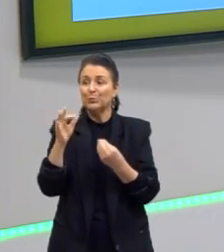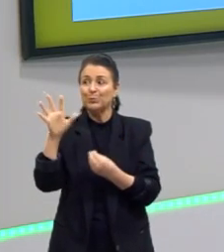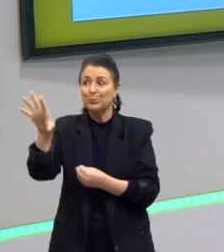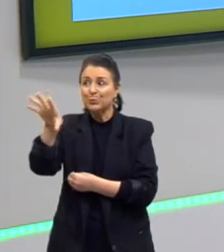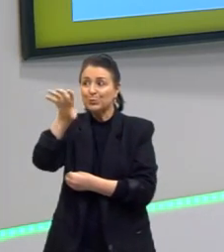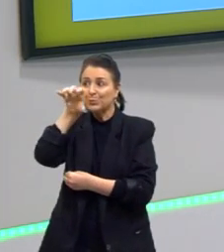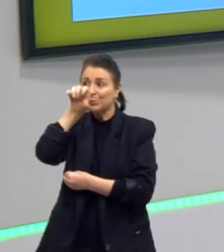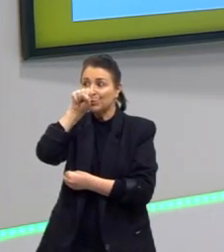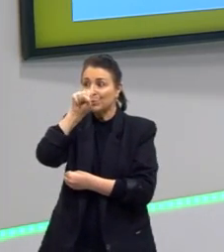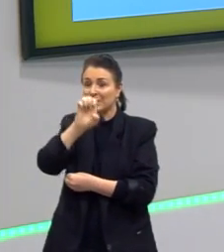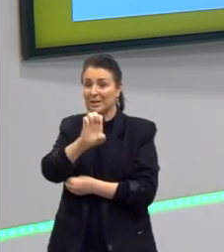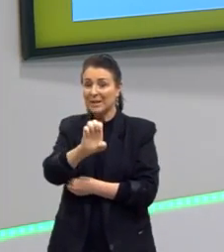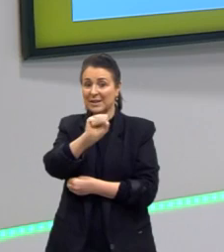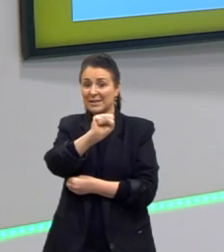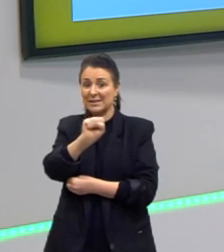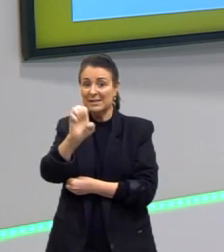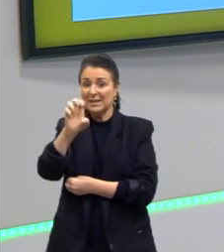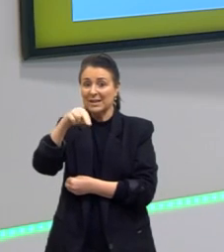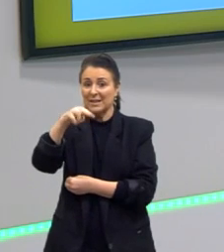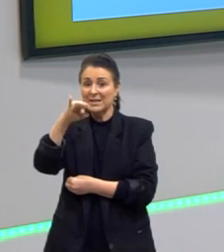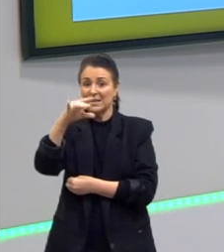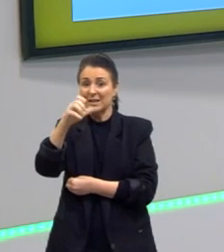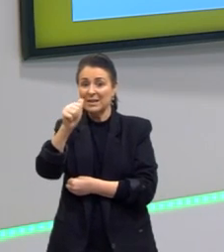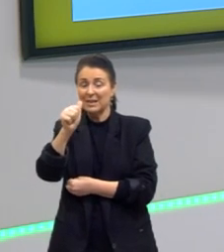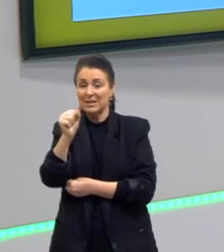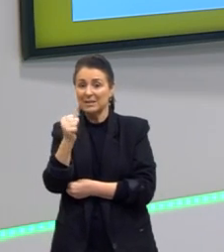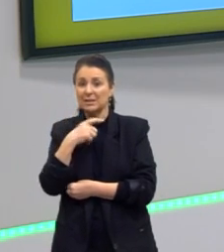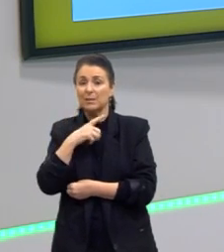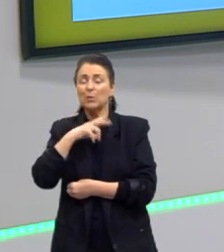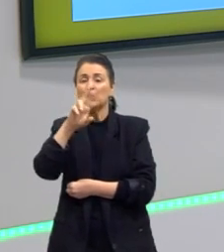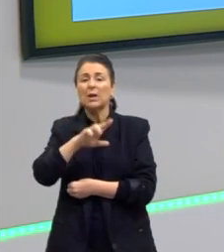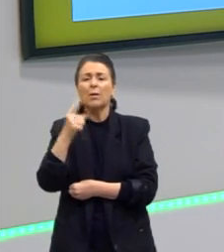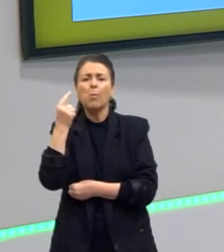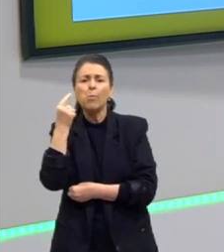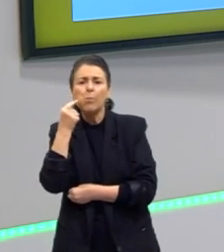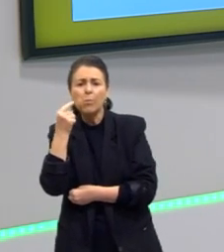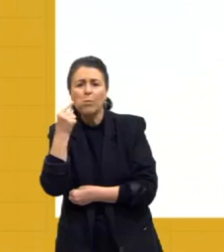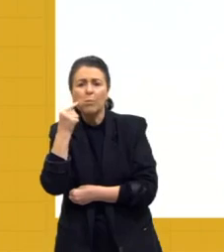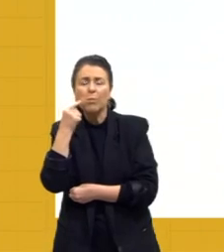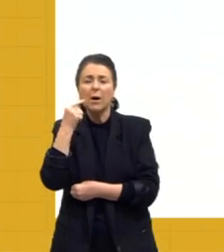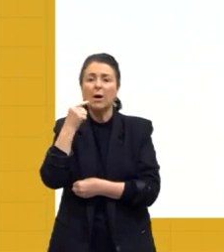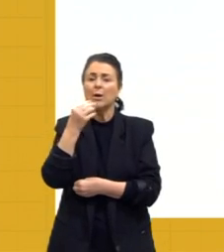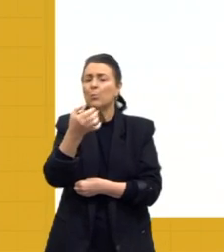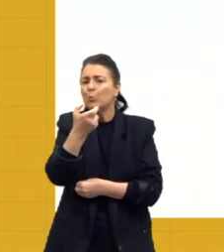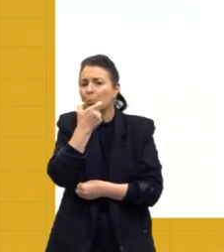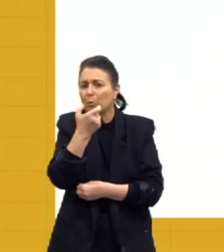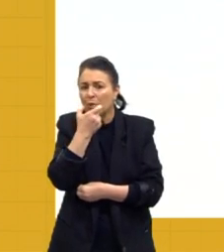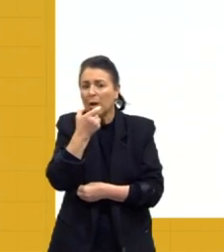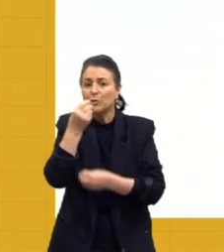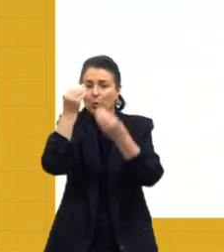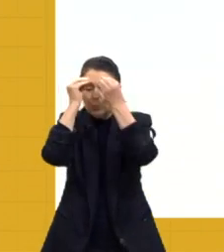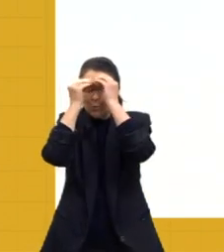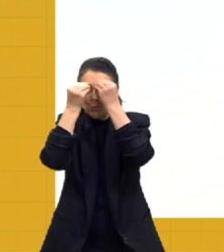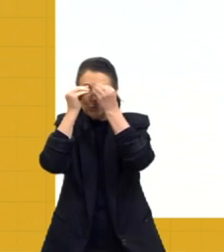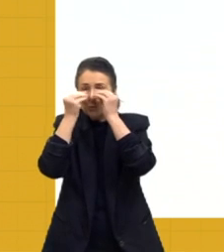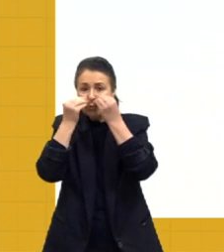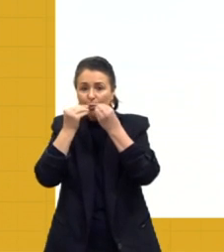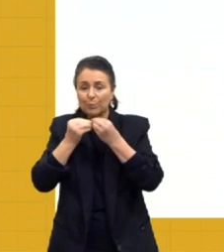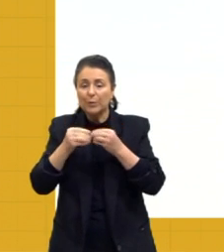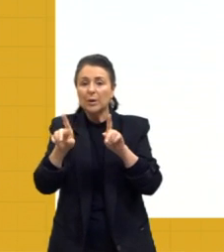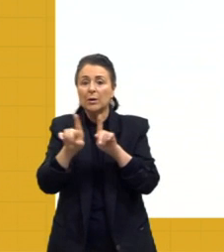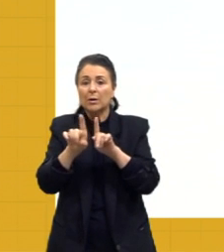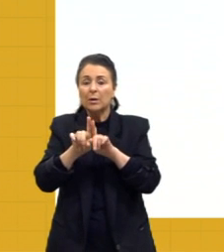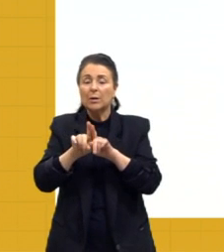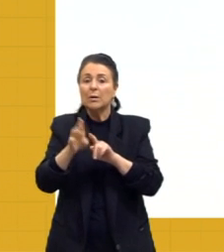essências, que são artificiais, usadas em balas, bolachas, cosméticos, alimentos